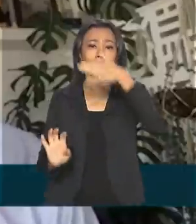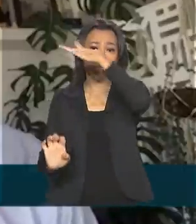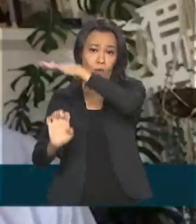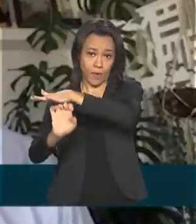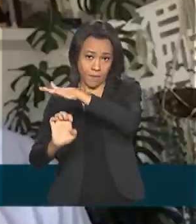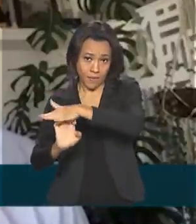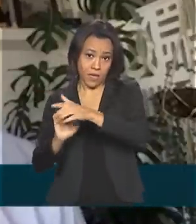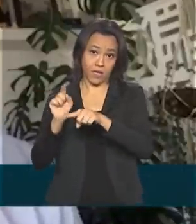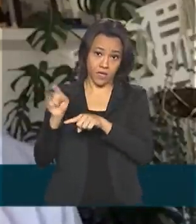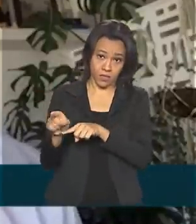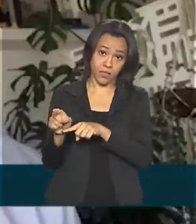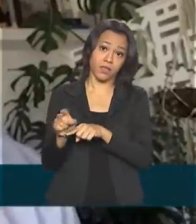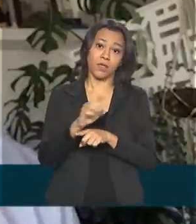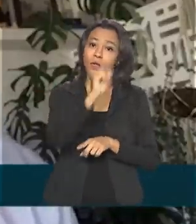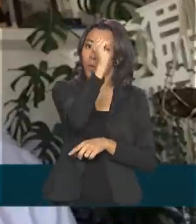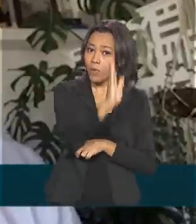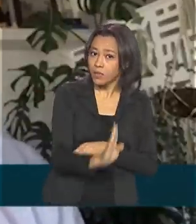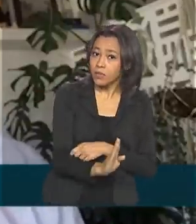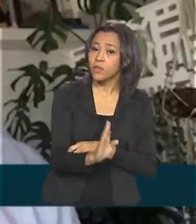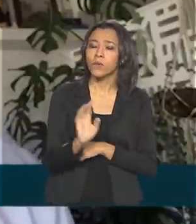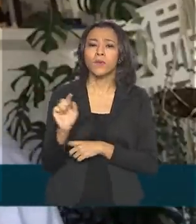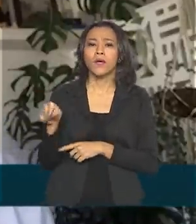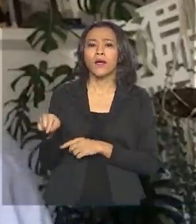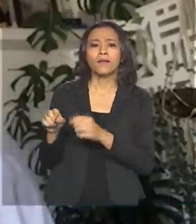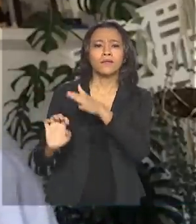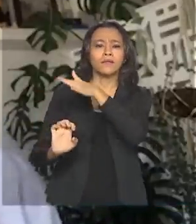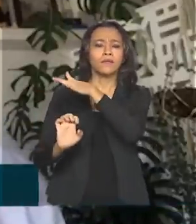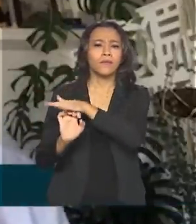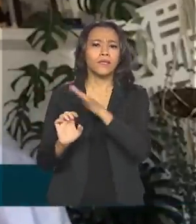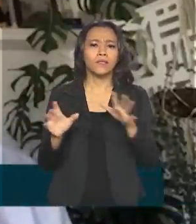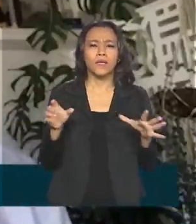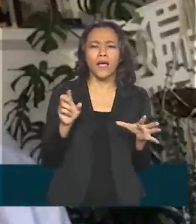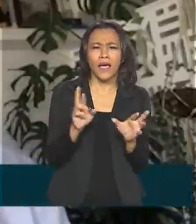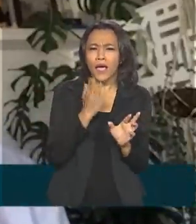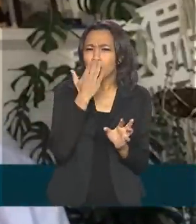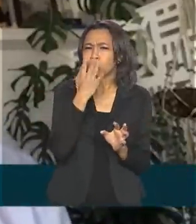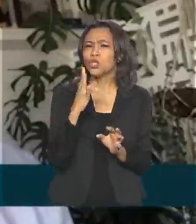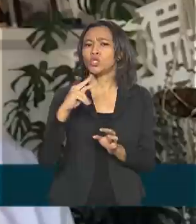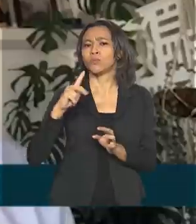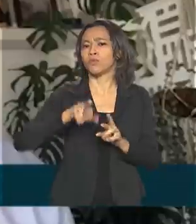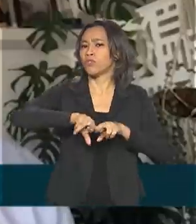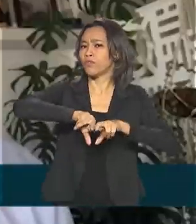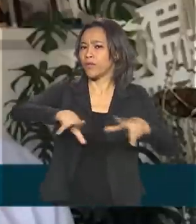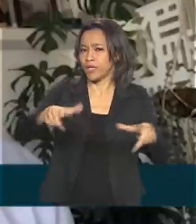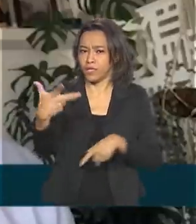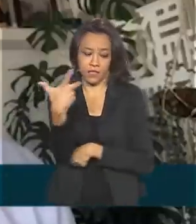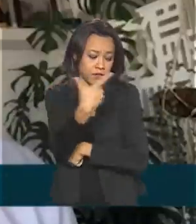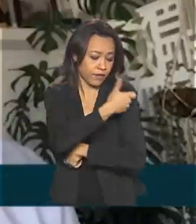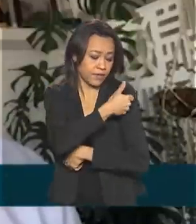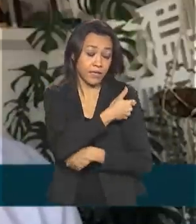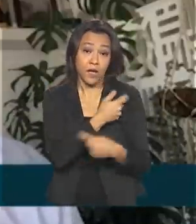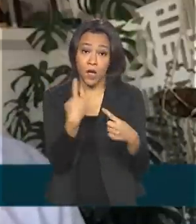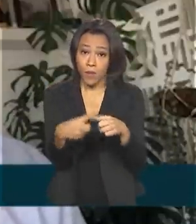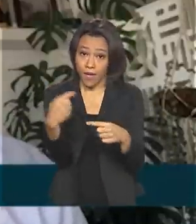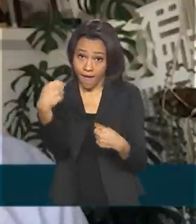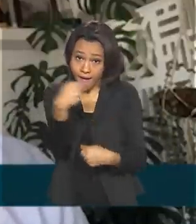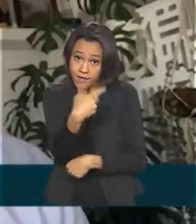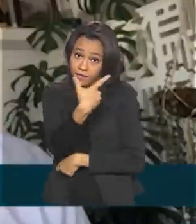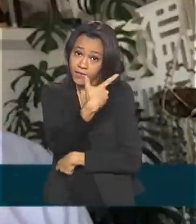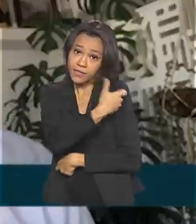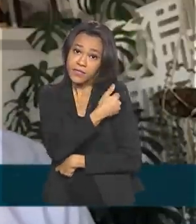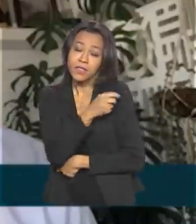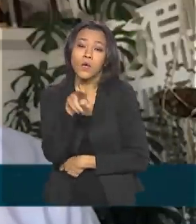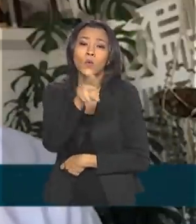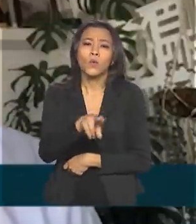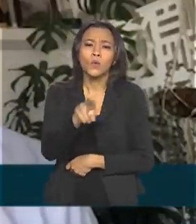BioNTech. E essa parceria prevê um tipo de vacina diferente dos que a gente aprovou até o momento, porque essa vacina usa apenas